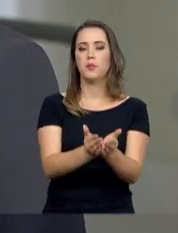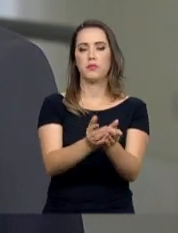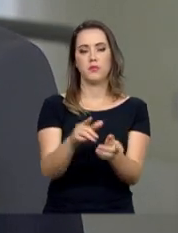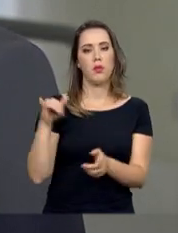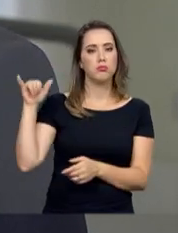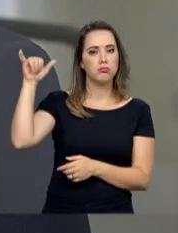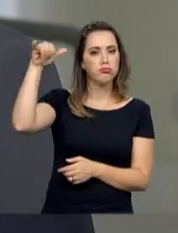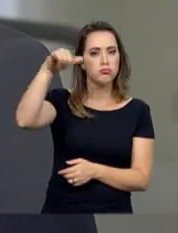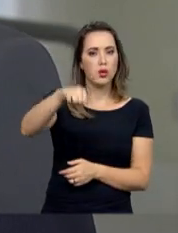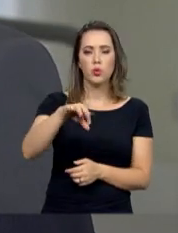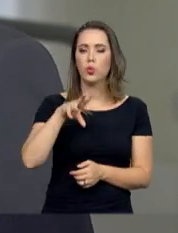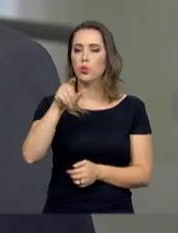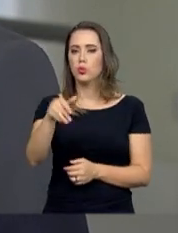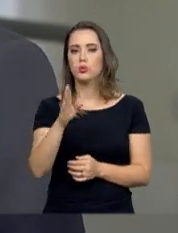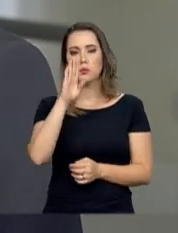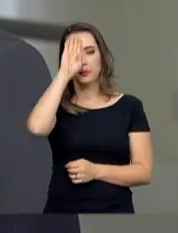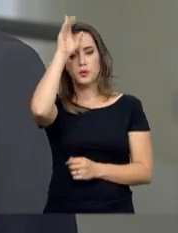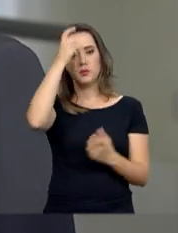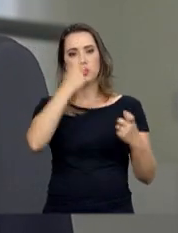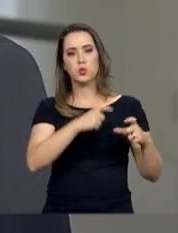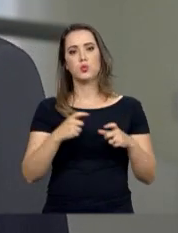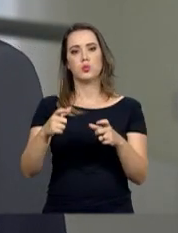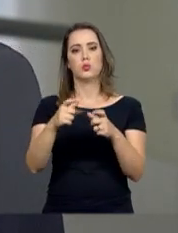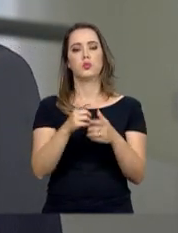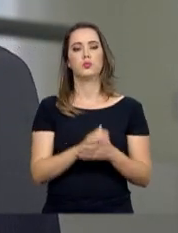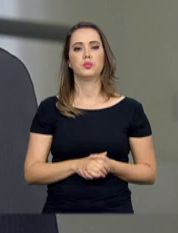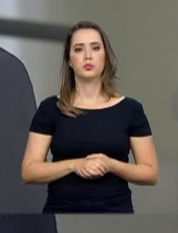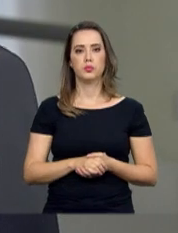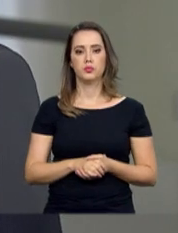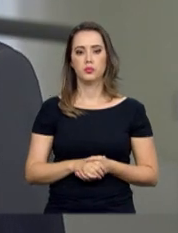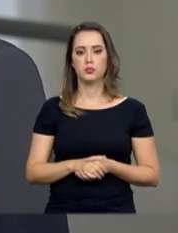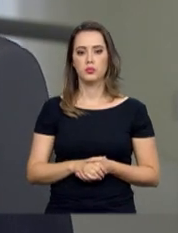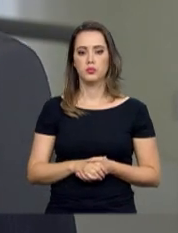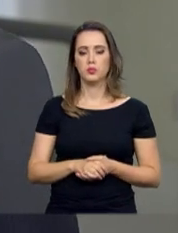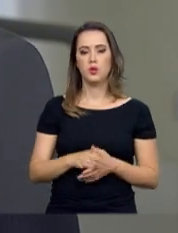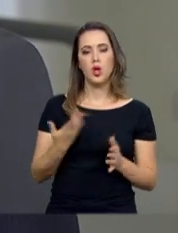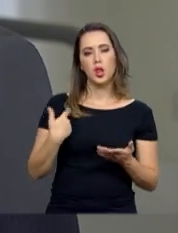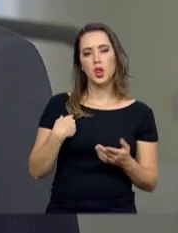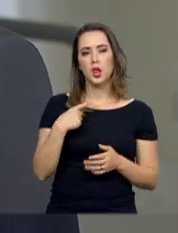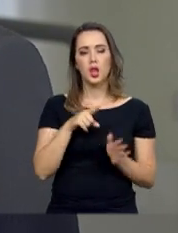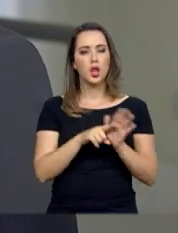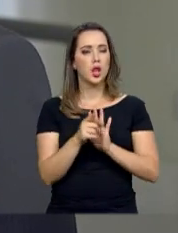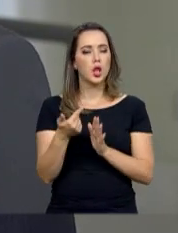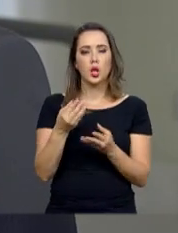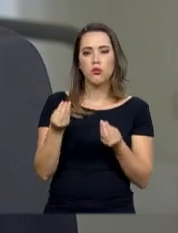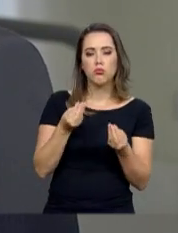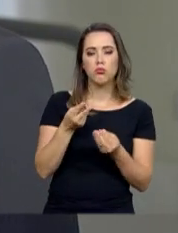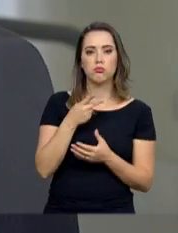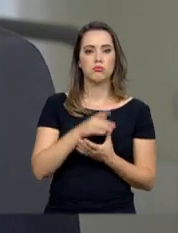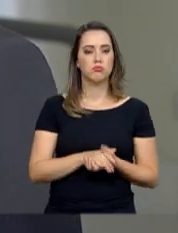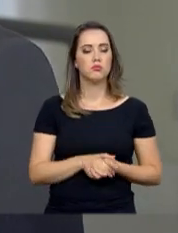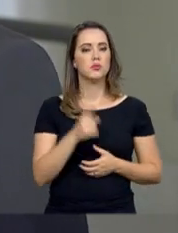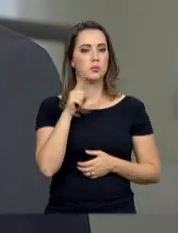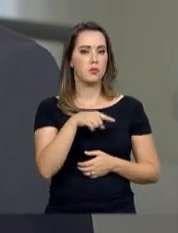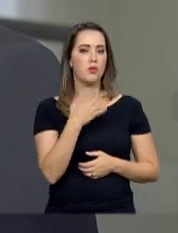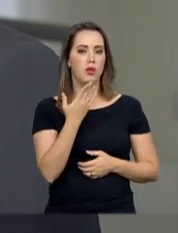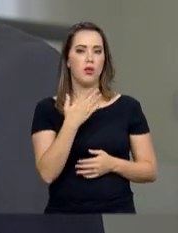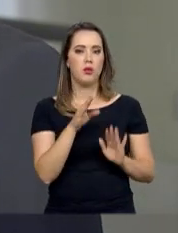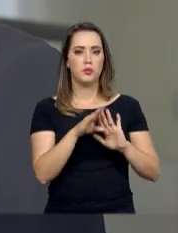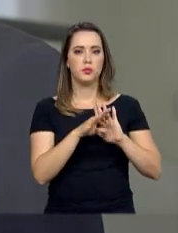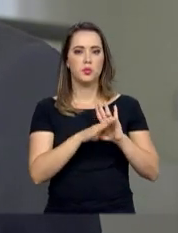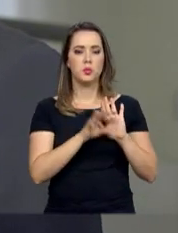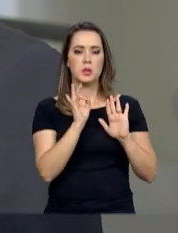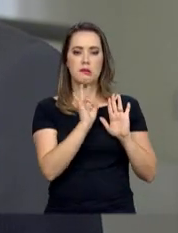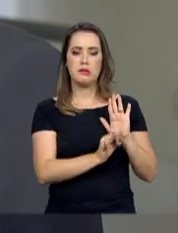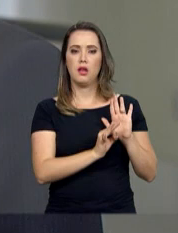Então esses são os principais setores beneficiados. Faz alguma consideração, Tarcísio? Eu acho que é um modelo que